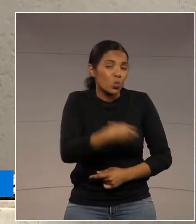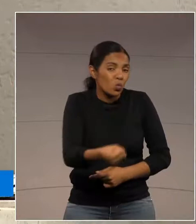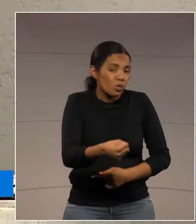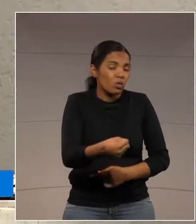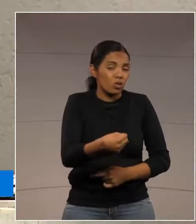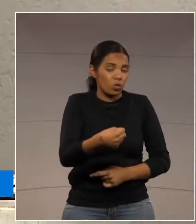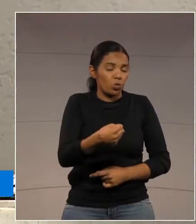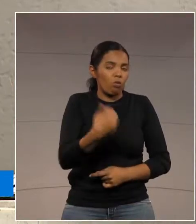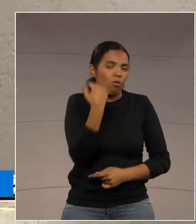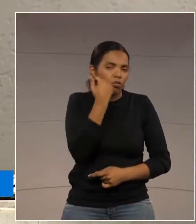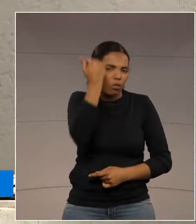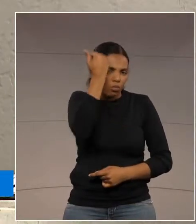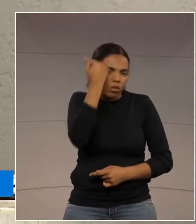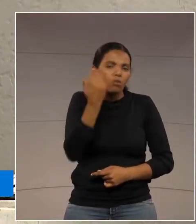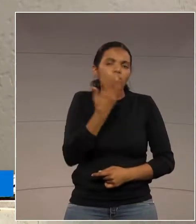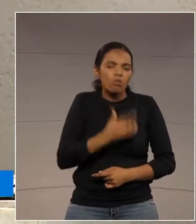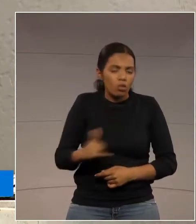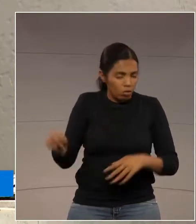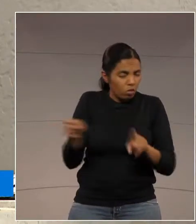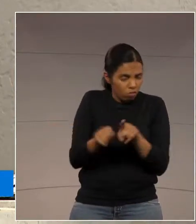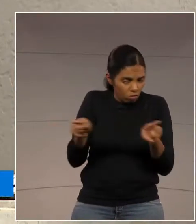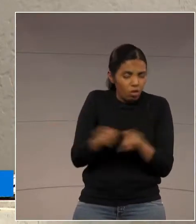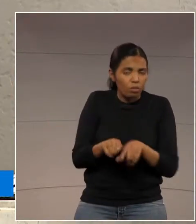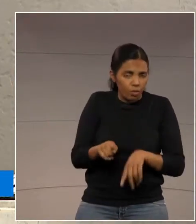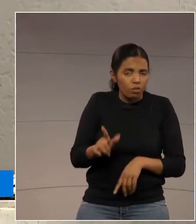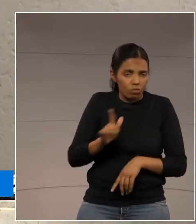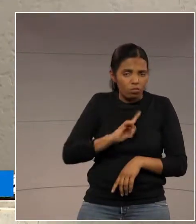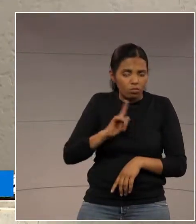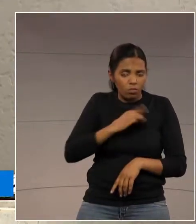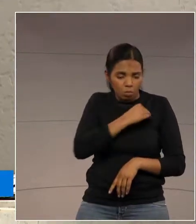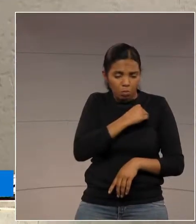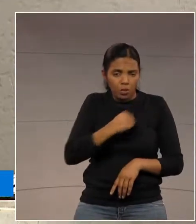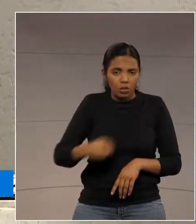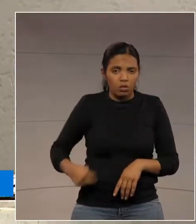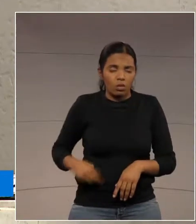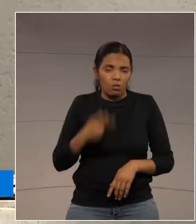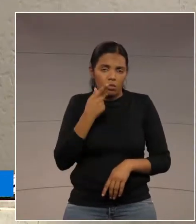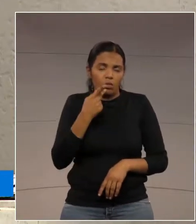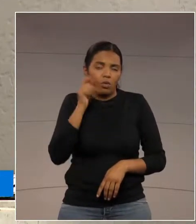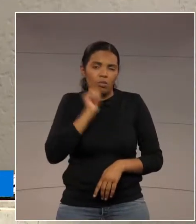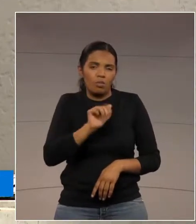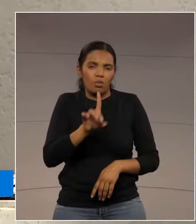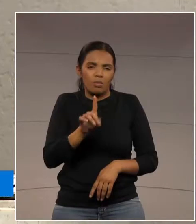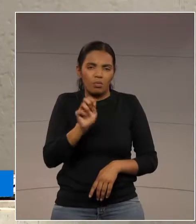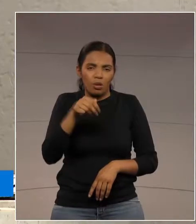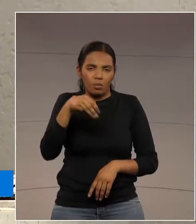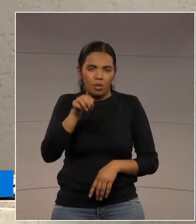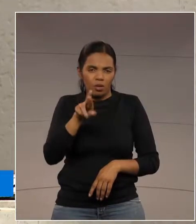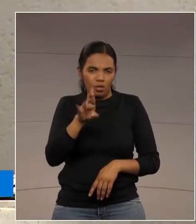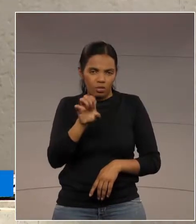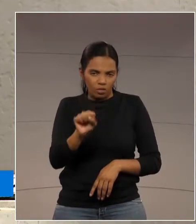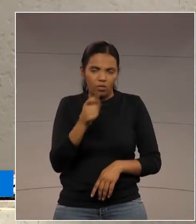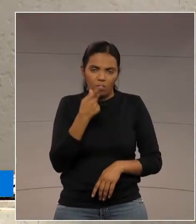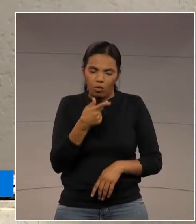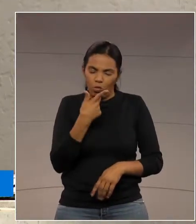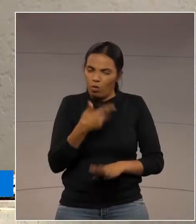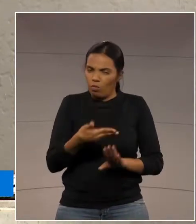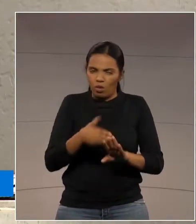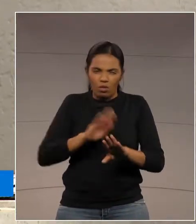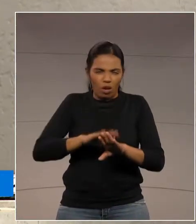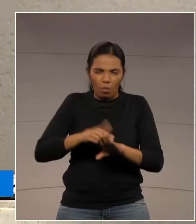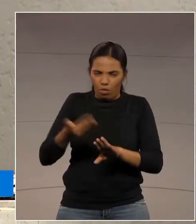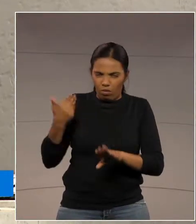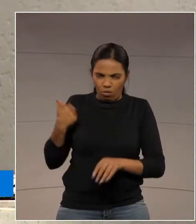adolescentes e crianças até, segundo a própria ministra Damares disse recentemente. O problema